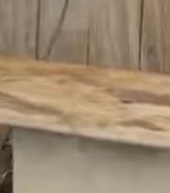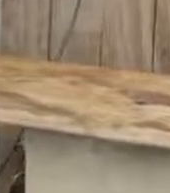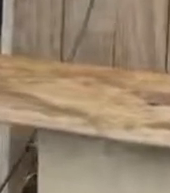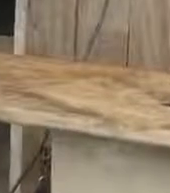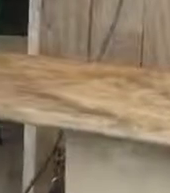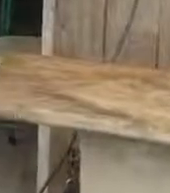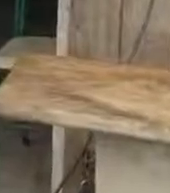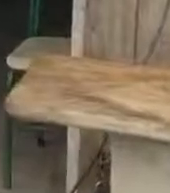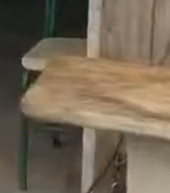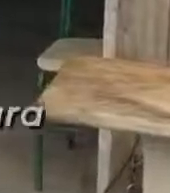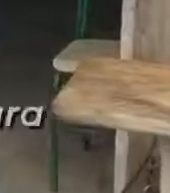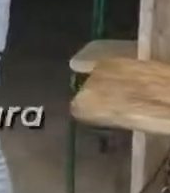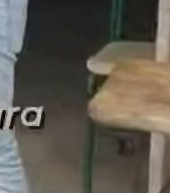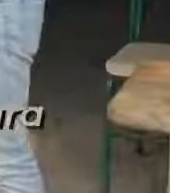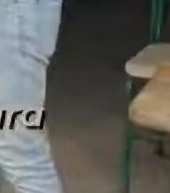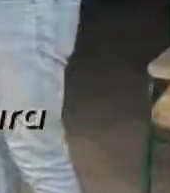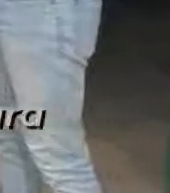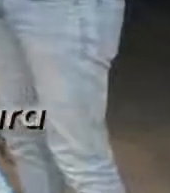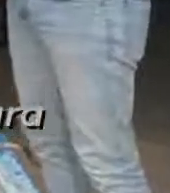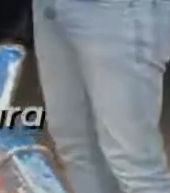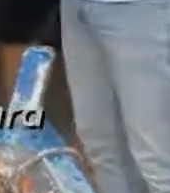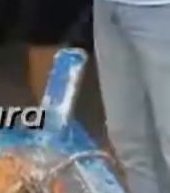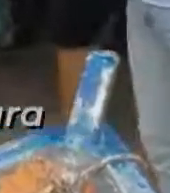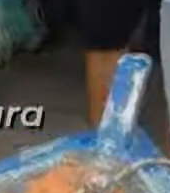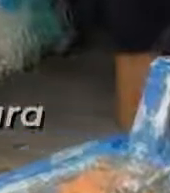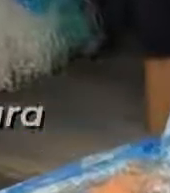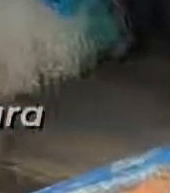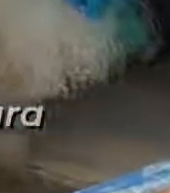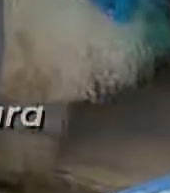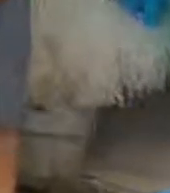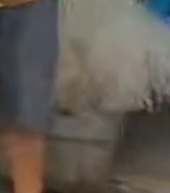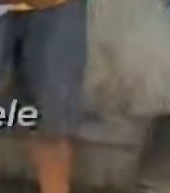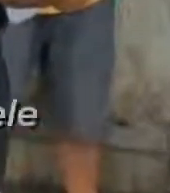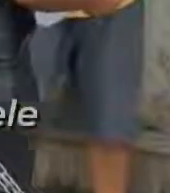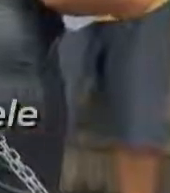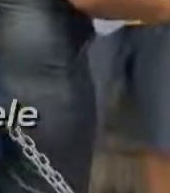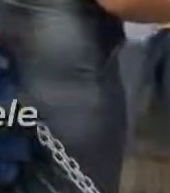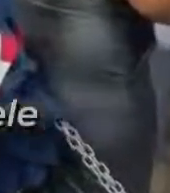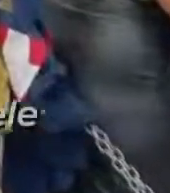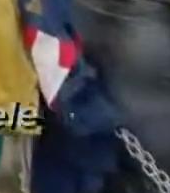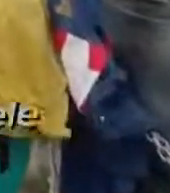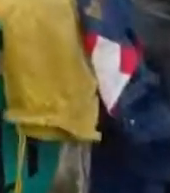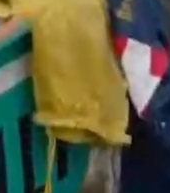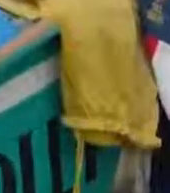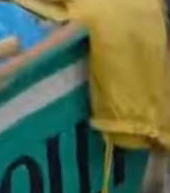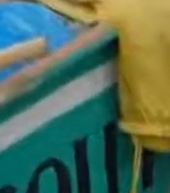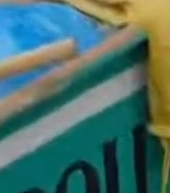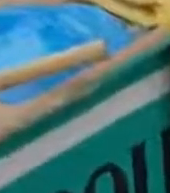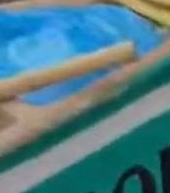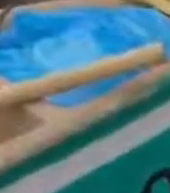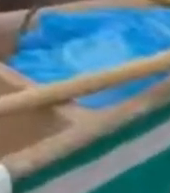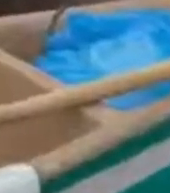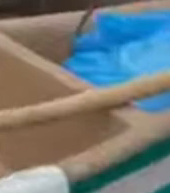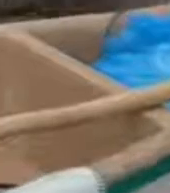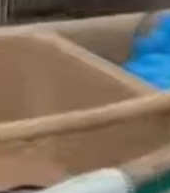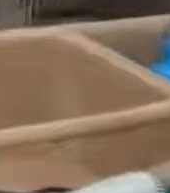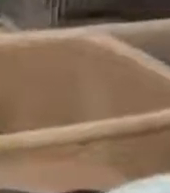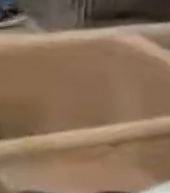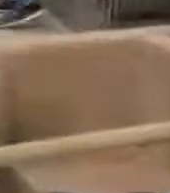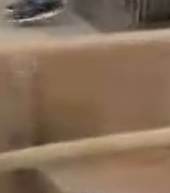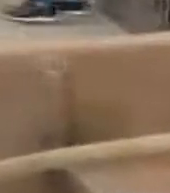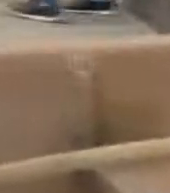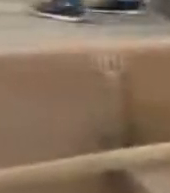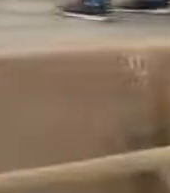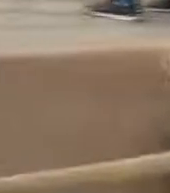empréstimo, financiando rede, financiando, para manutenção da embarcação, preparando o motor, e é o momento, onde ele faz uma reservinha, para viver, até